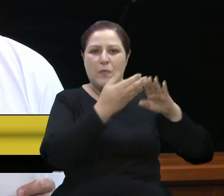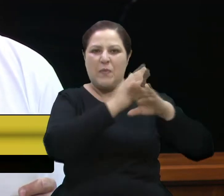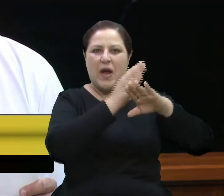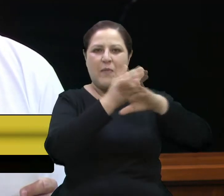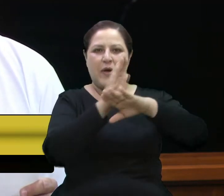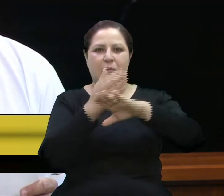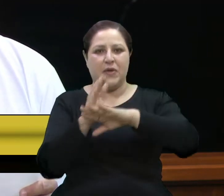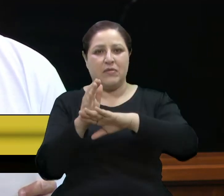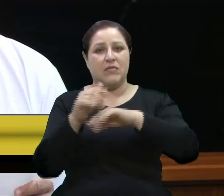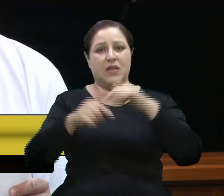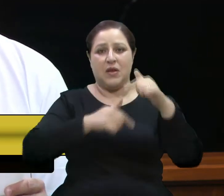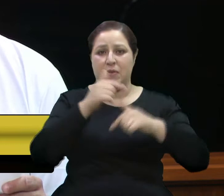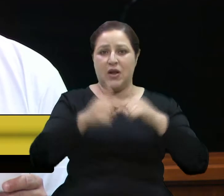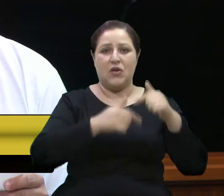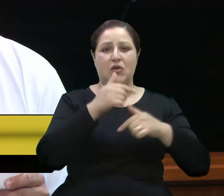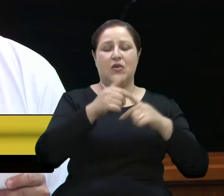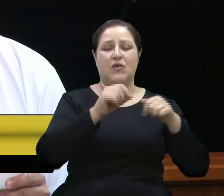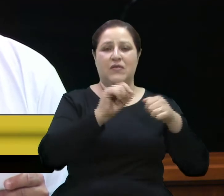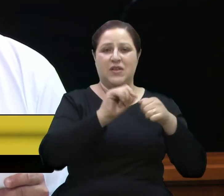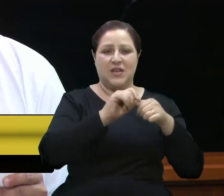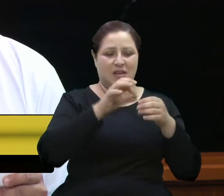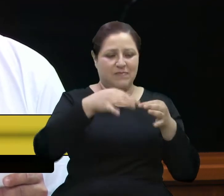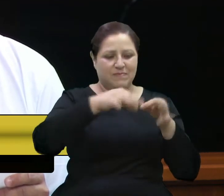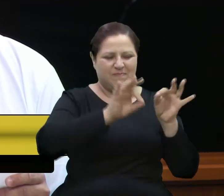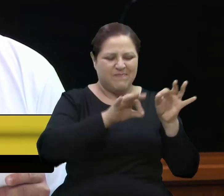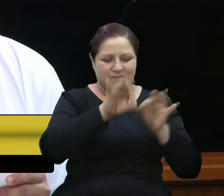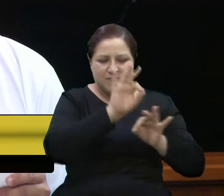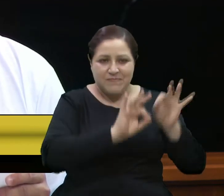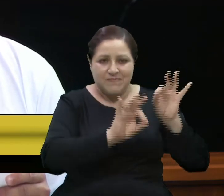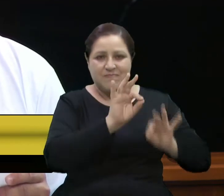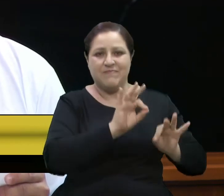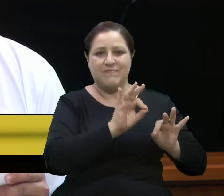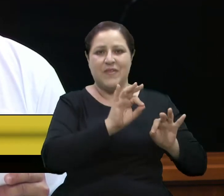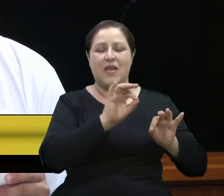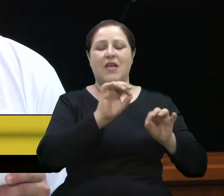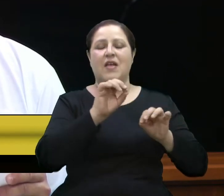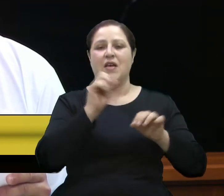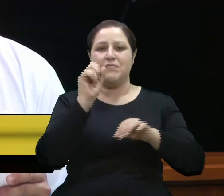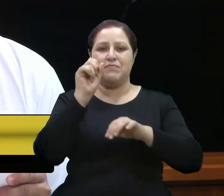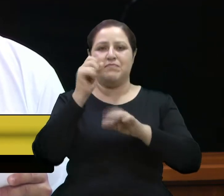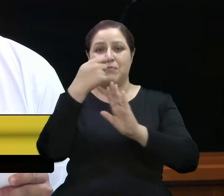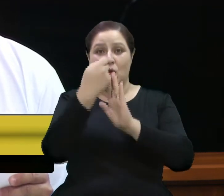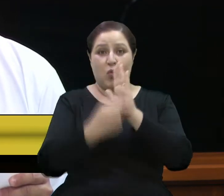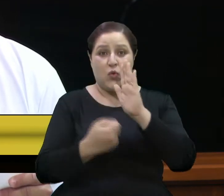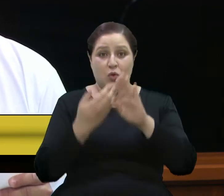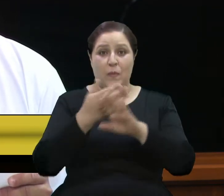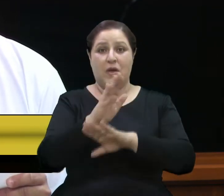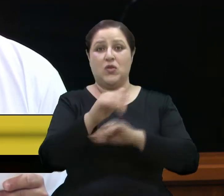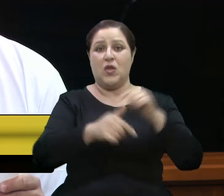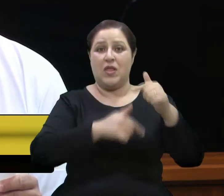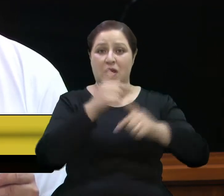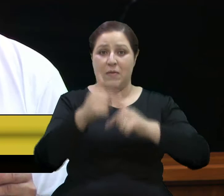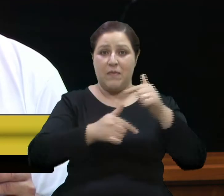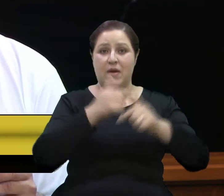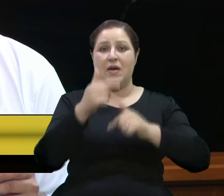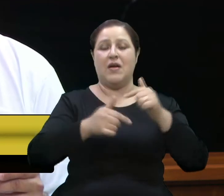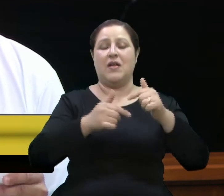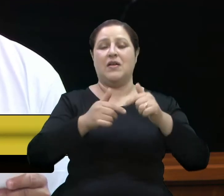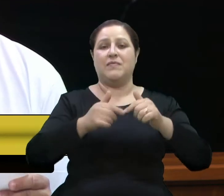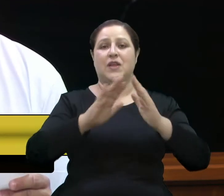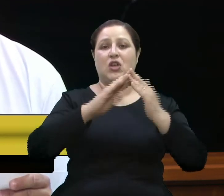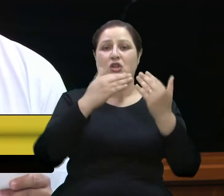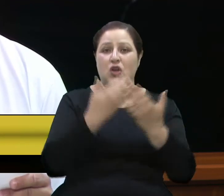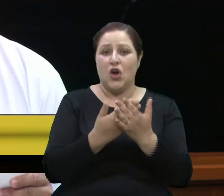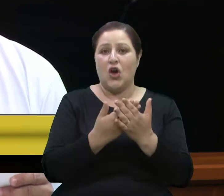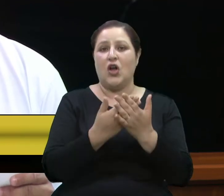-se funcionária pública do Estado do Rio Grande do Sul, onde, por 35 anos, desenvolveu atividades de serviços gerais e serventes na Escola